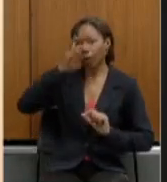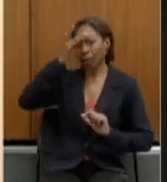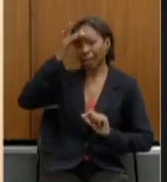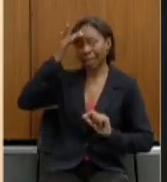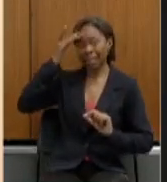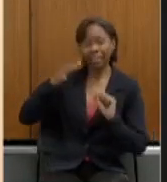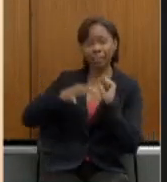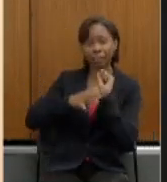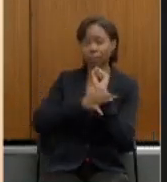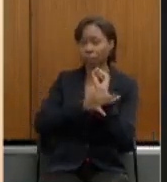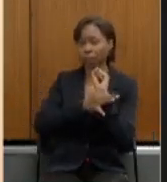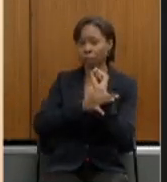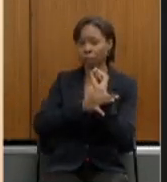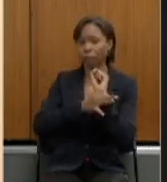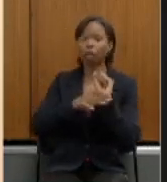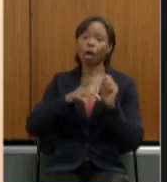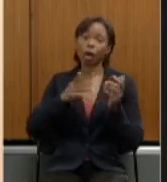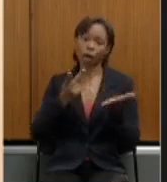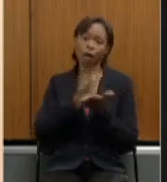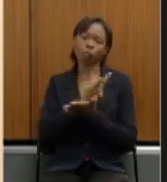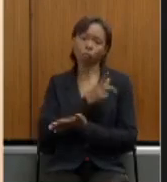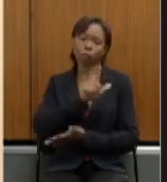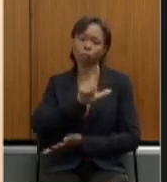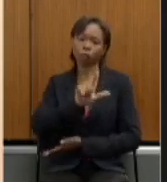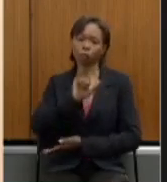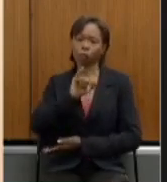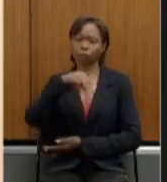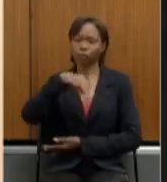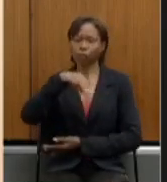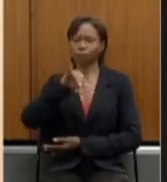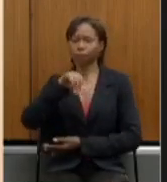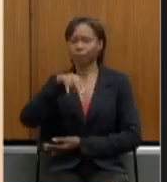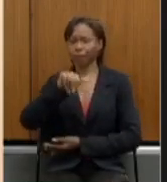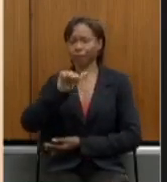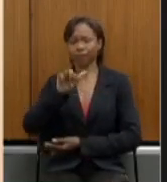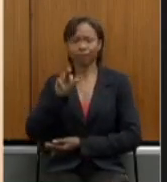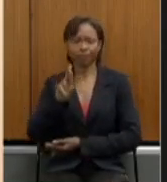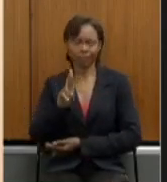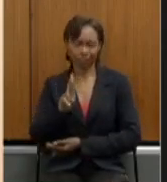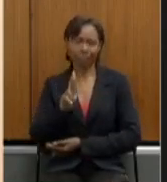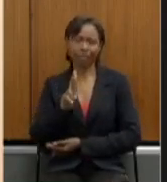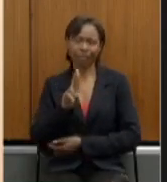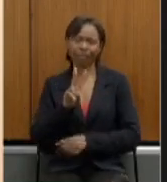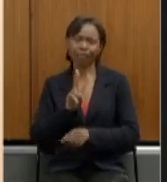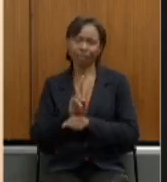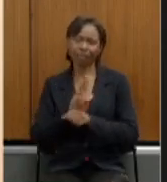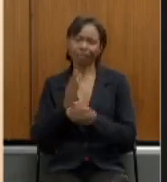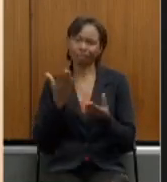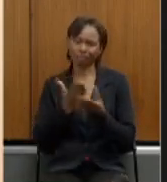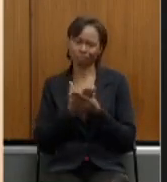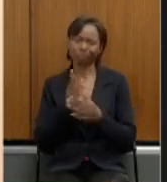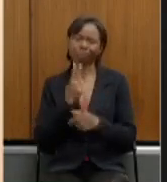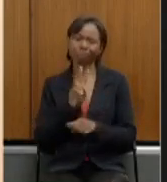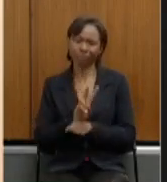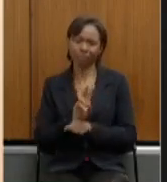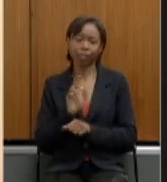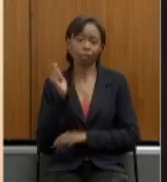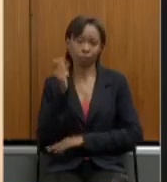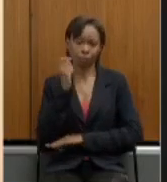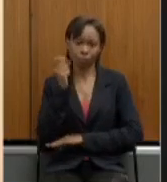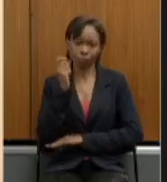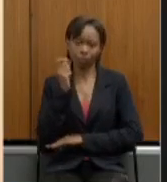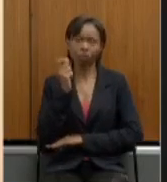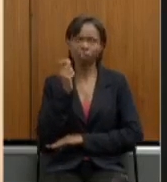de Justiça do Rio Grande do Sul mas ainda no dia seguinte que era o último dia de votações antes do